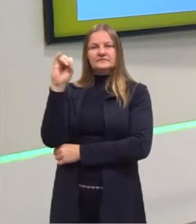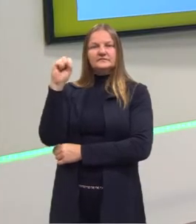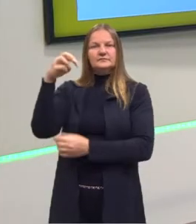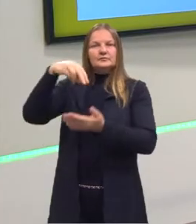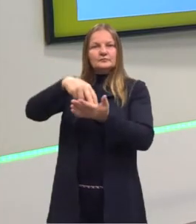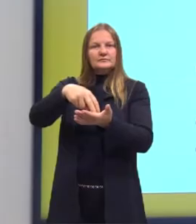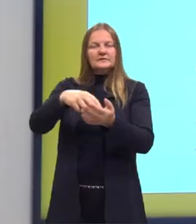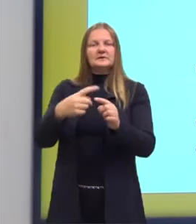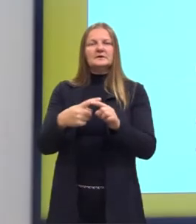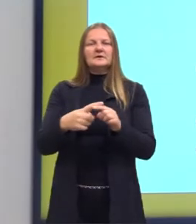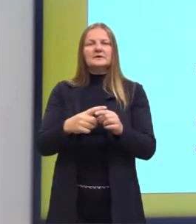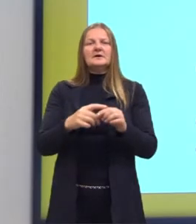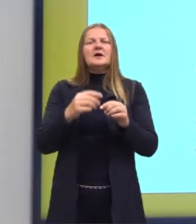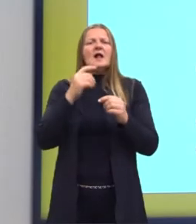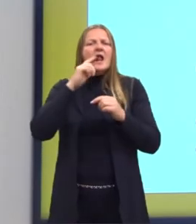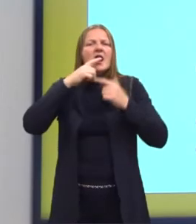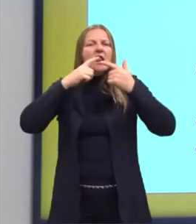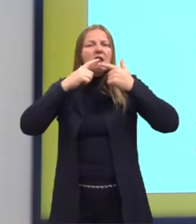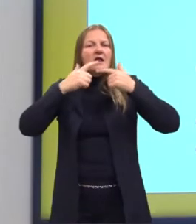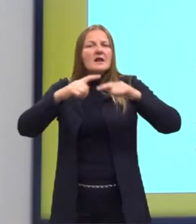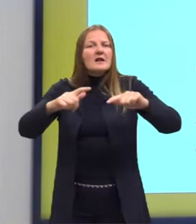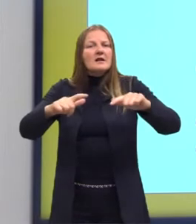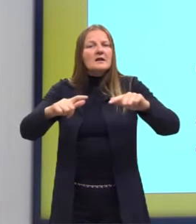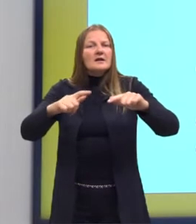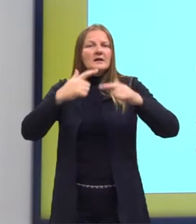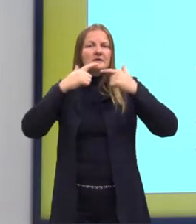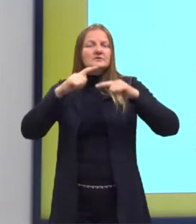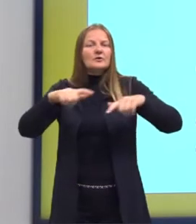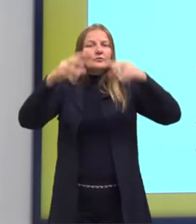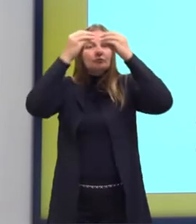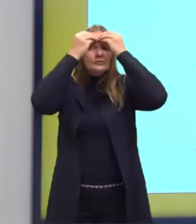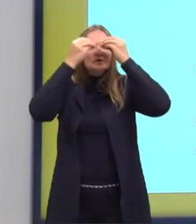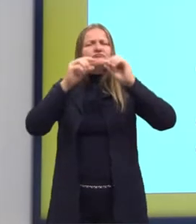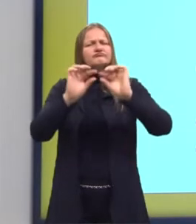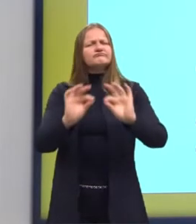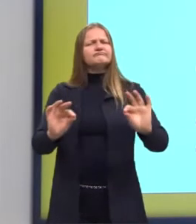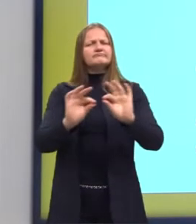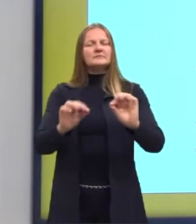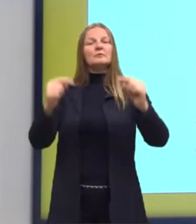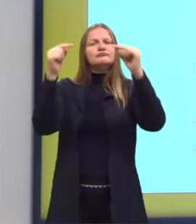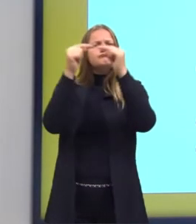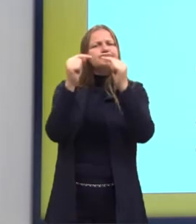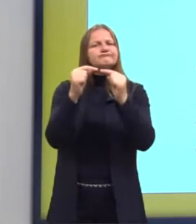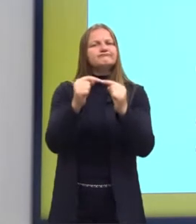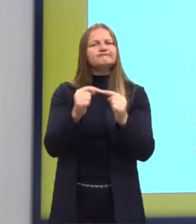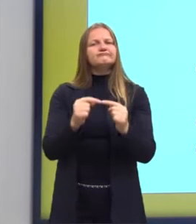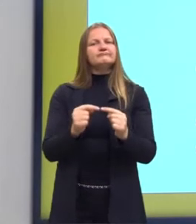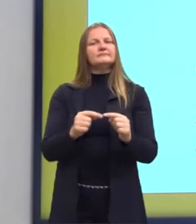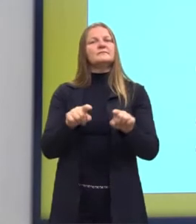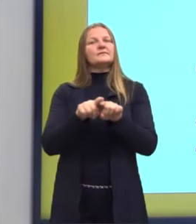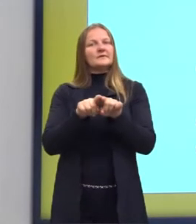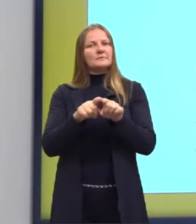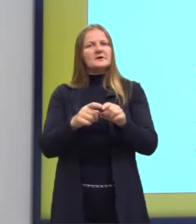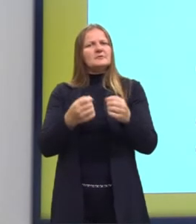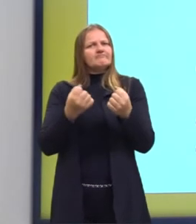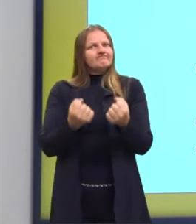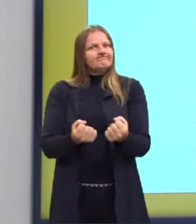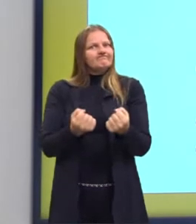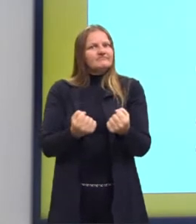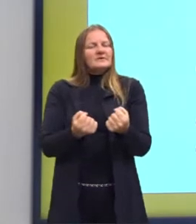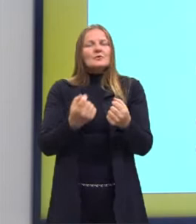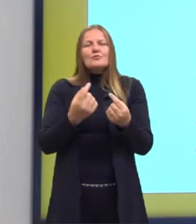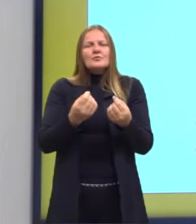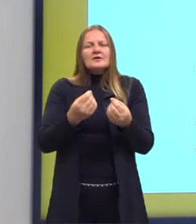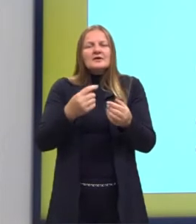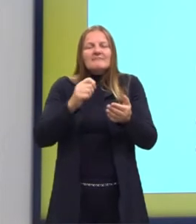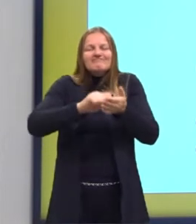Linguagem simples e objetiva. Então, nós temos uma linguagem simples e objetiva e bastante pesada, porque dentro